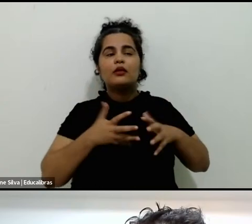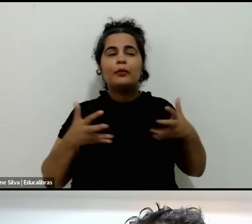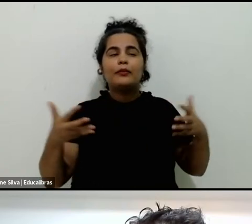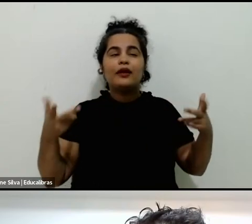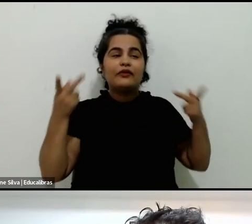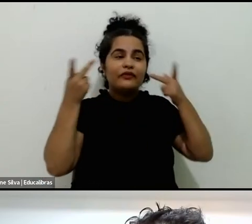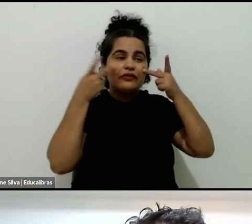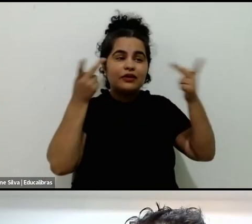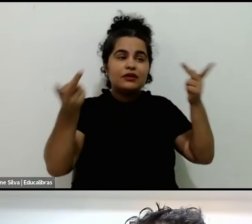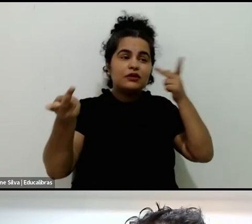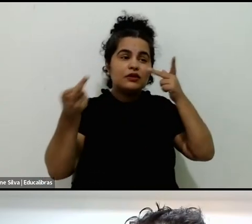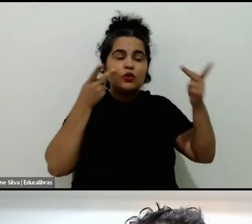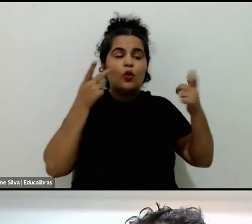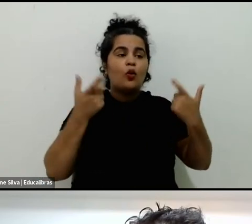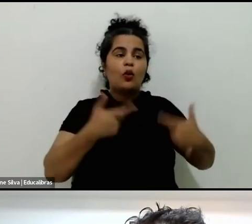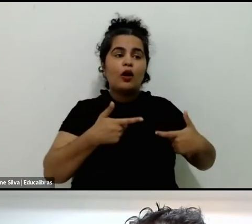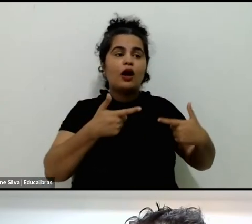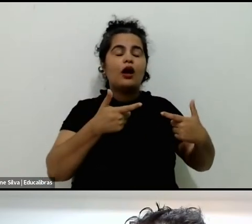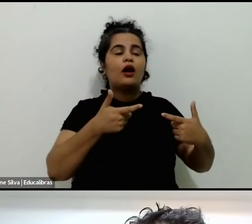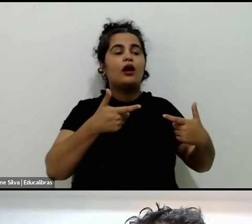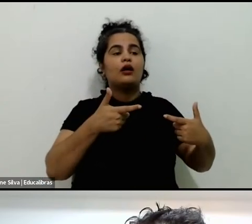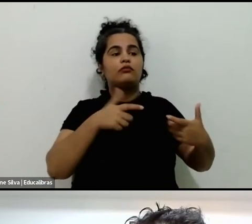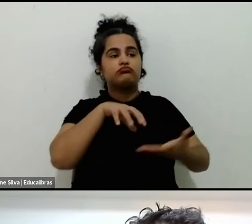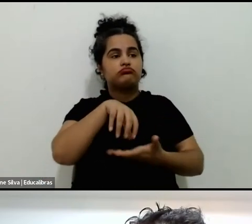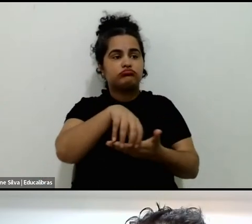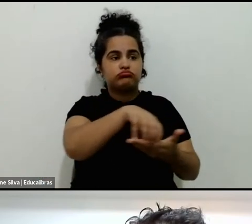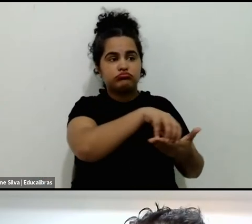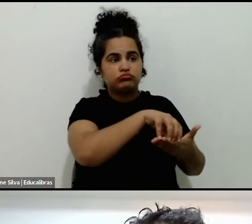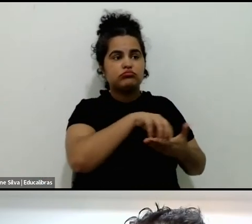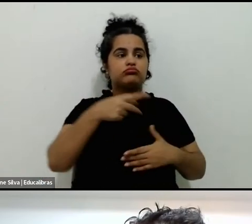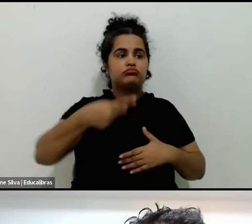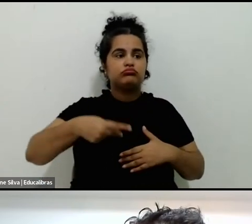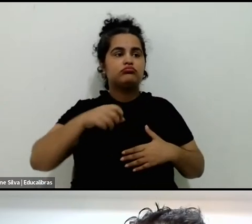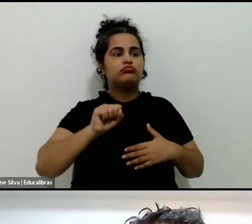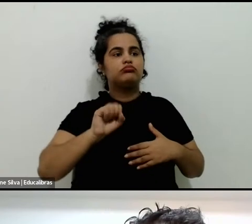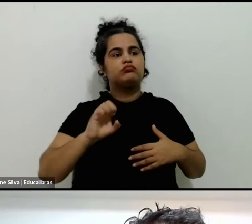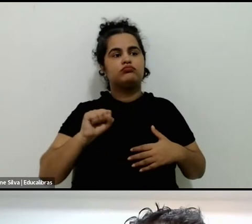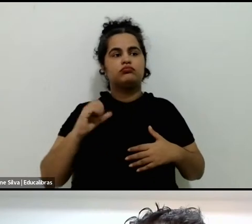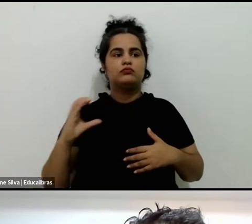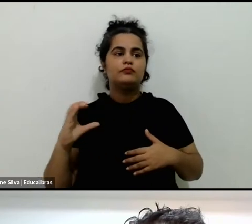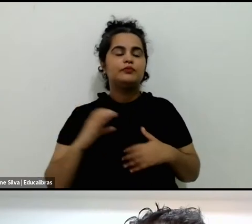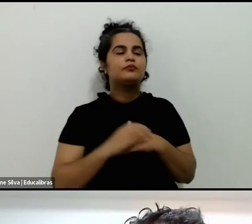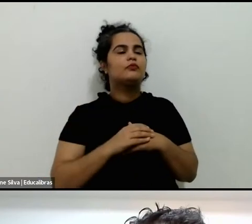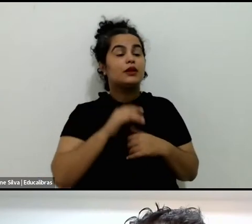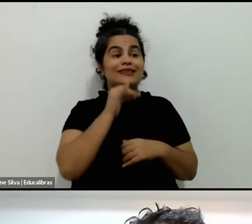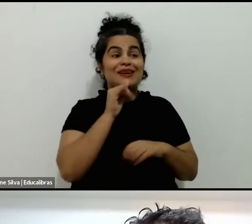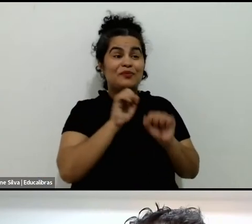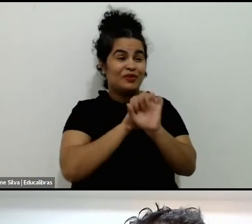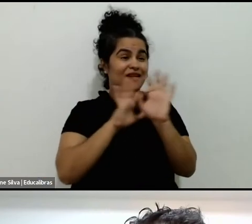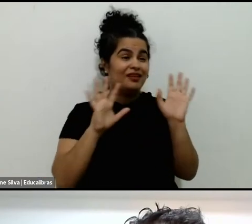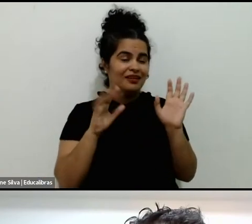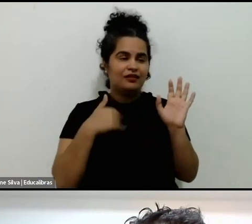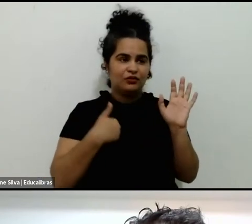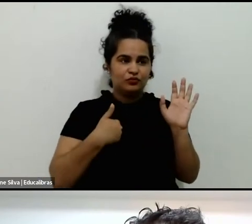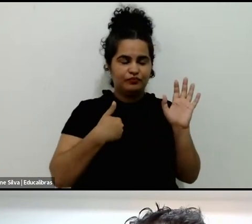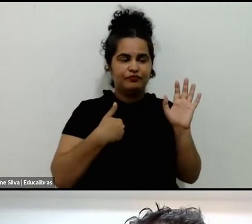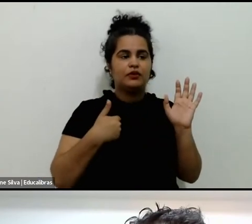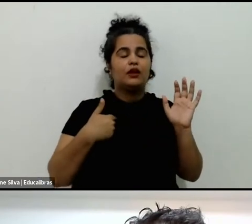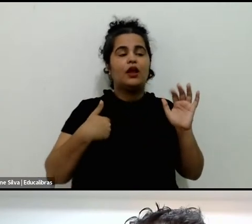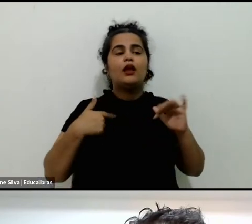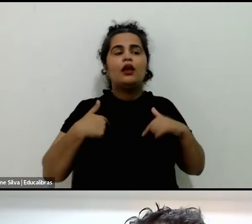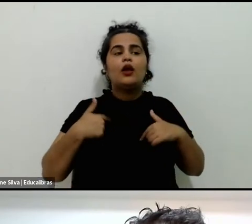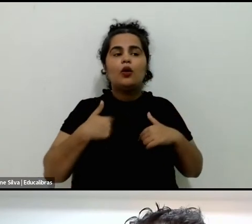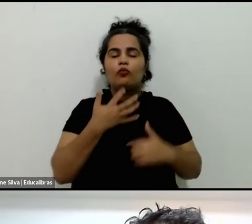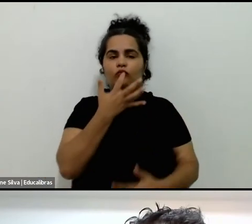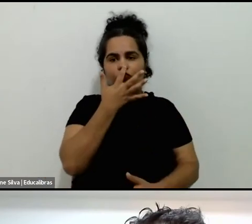visitação nas unidades, porque eu vou dar um exemplo bem claro, eu acompanho muito aqui na Zona Leste o